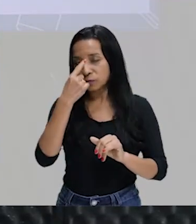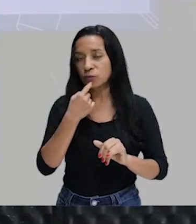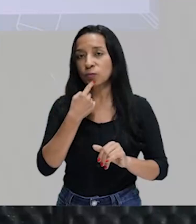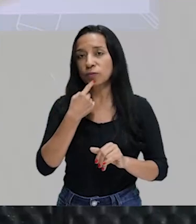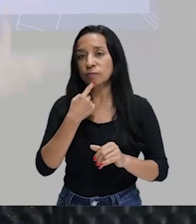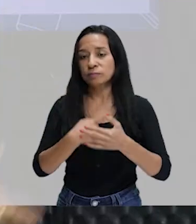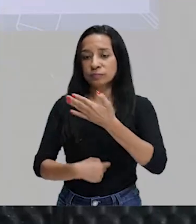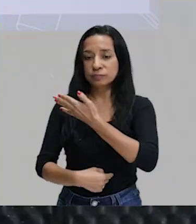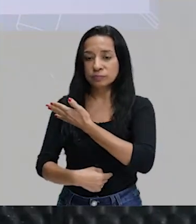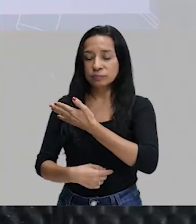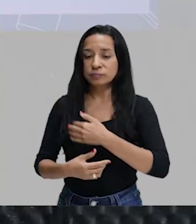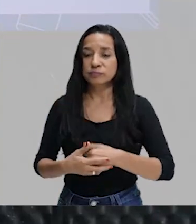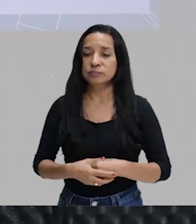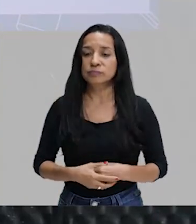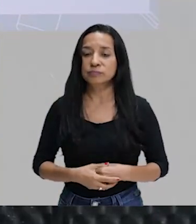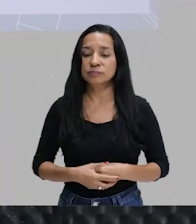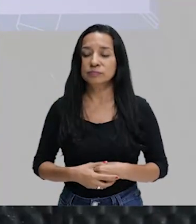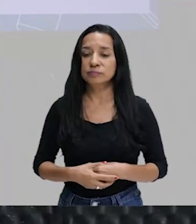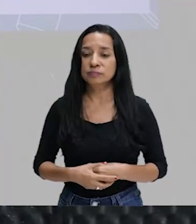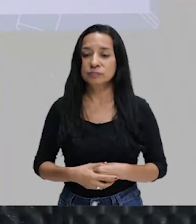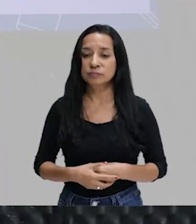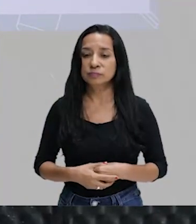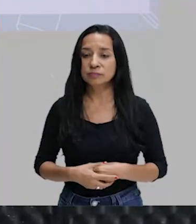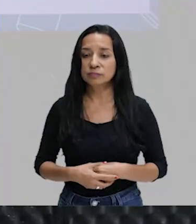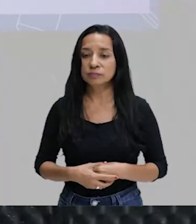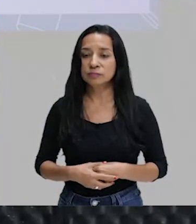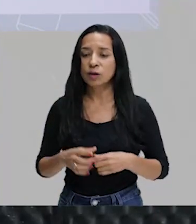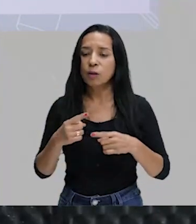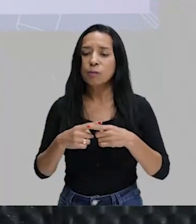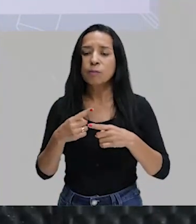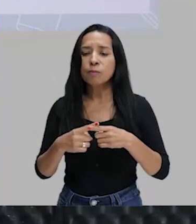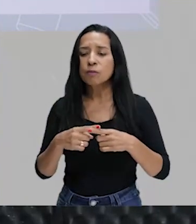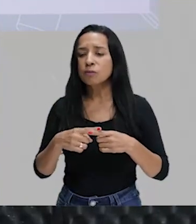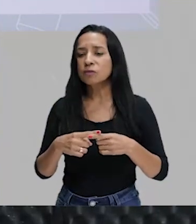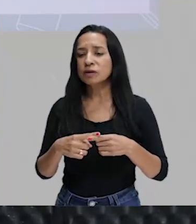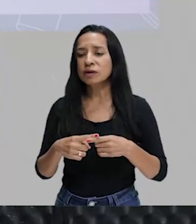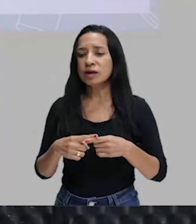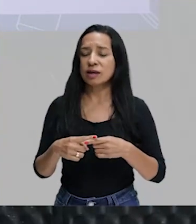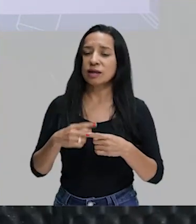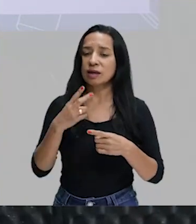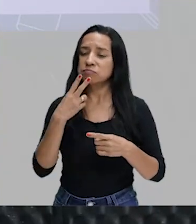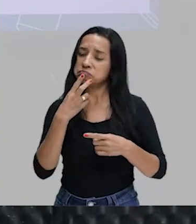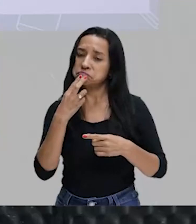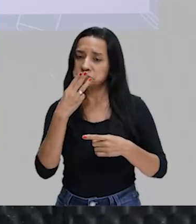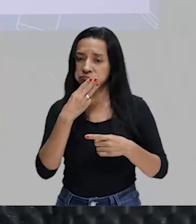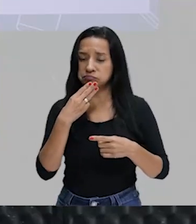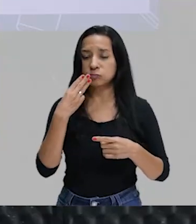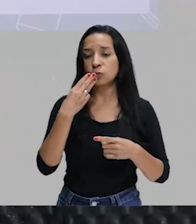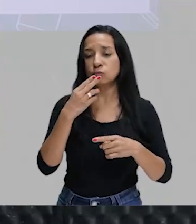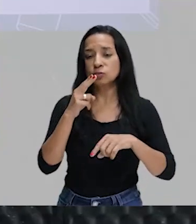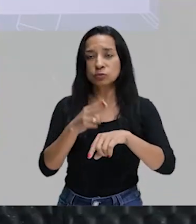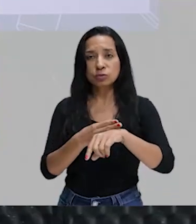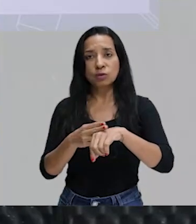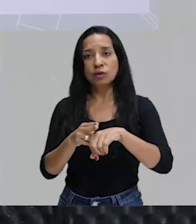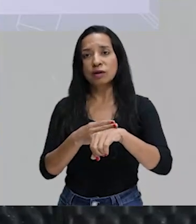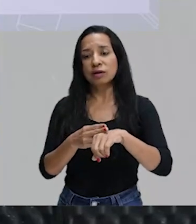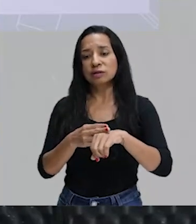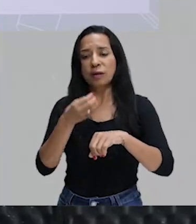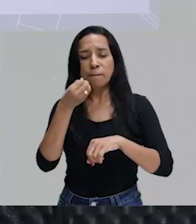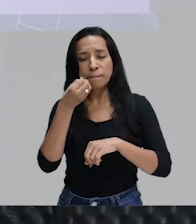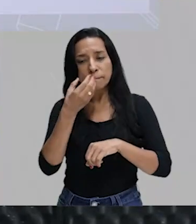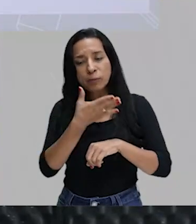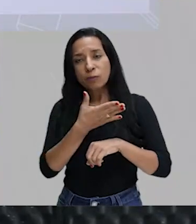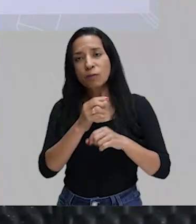talvez desse lugarzinho no meio do nada. Por que sabor de chocolate? Porque chocolate dá prazer. Chocolate é uma coisa boa, a